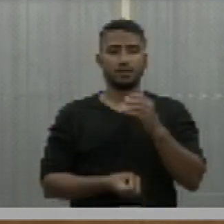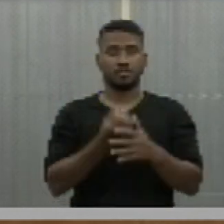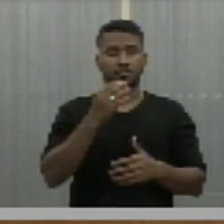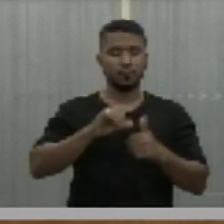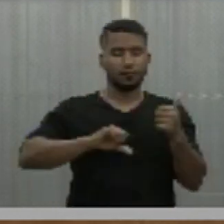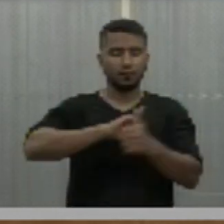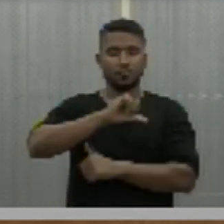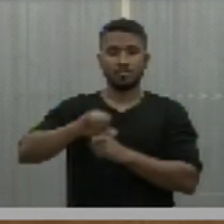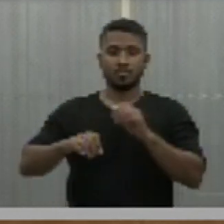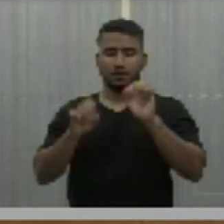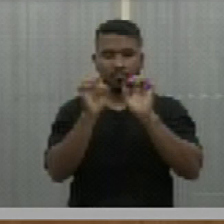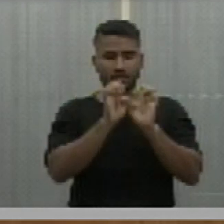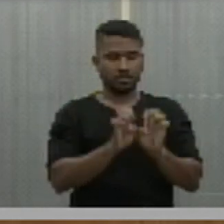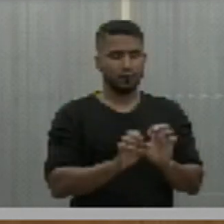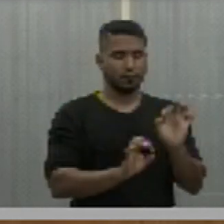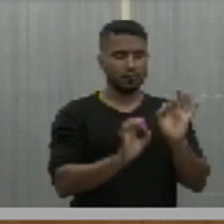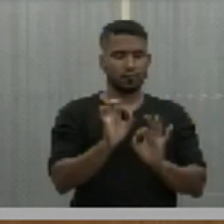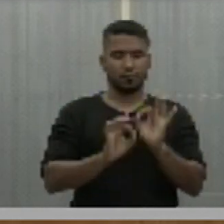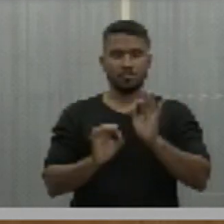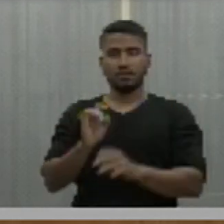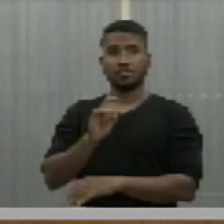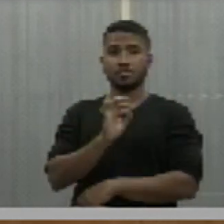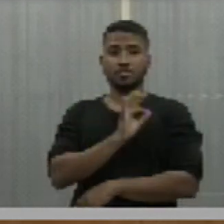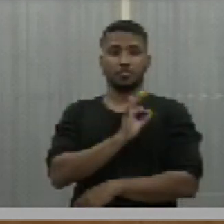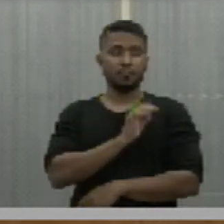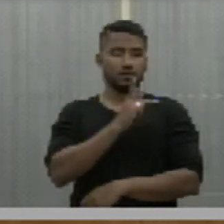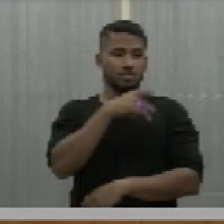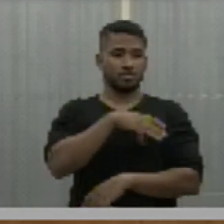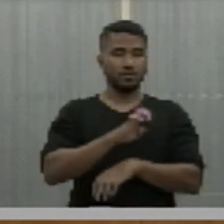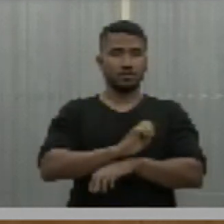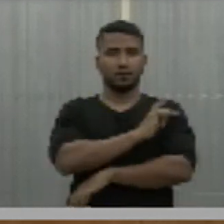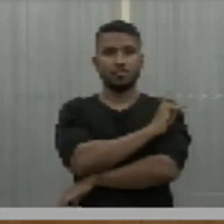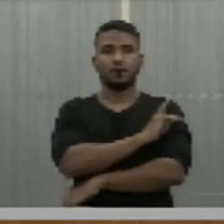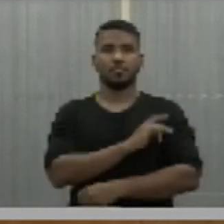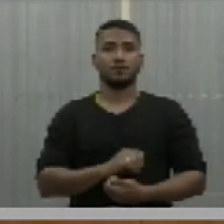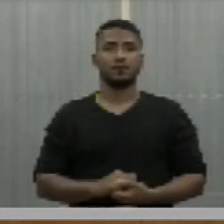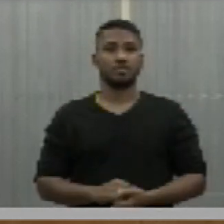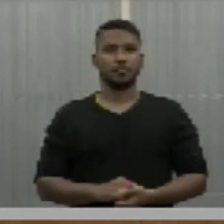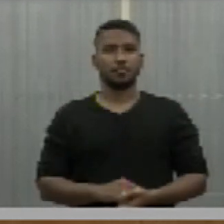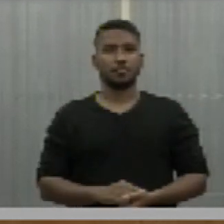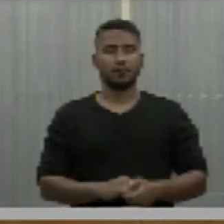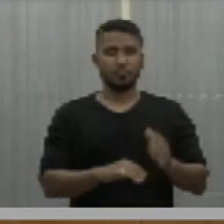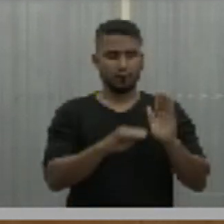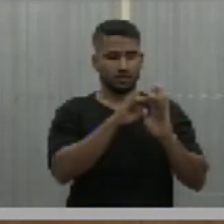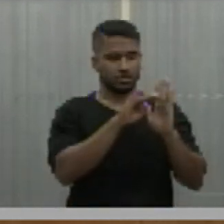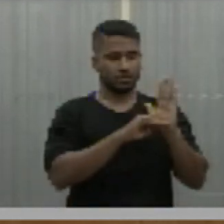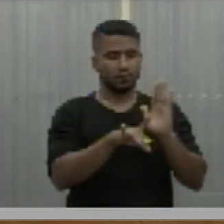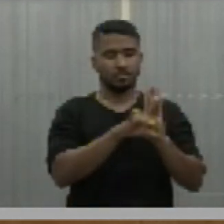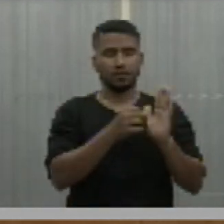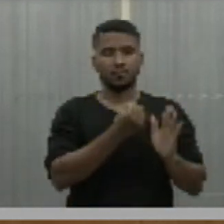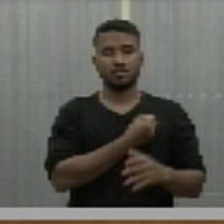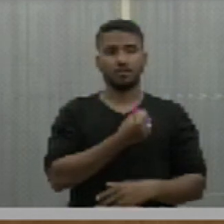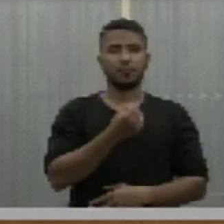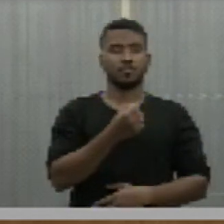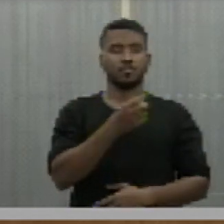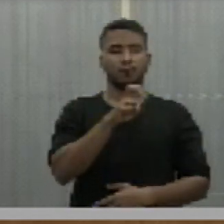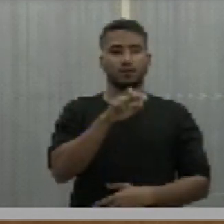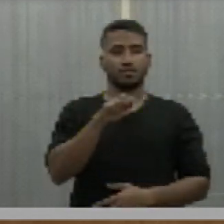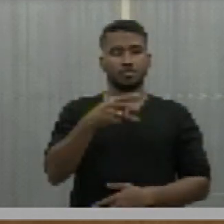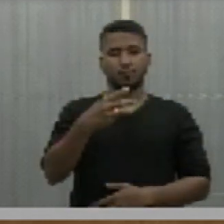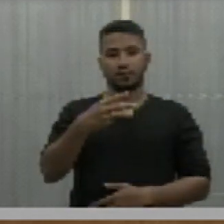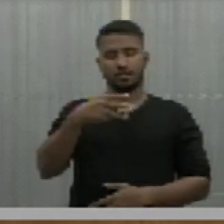transformação na estrutura organizacional da Polícia Militar do Estado do Piauí. Que especifica lei, número 5